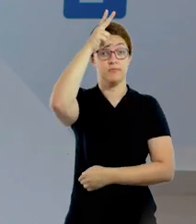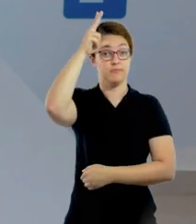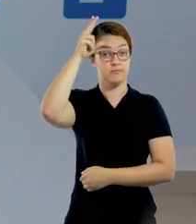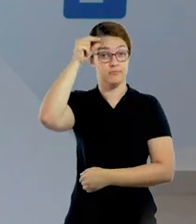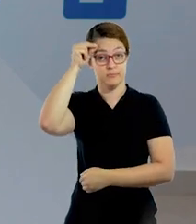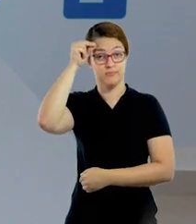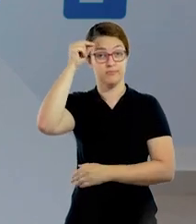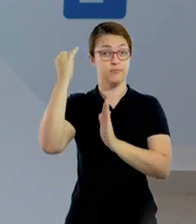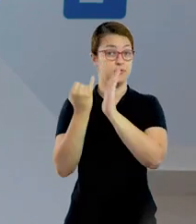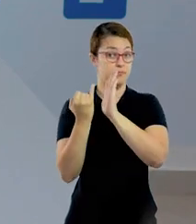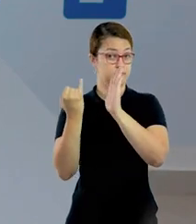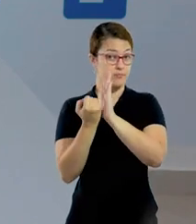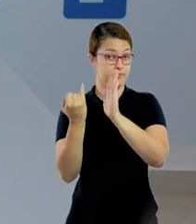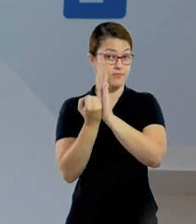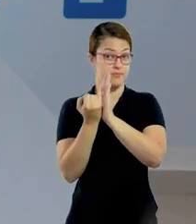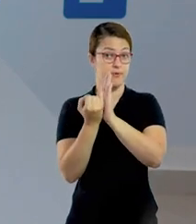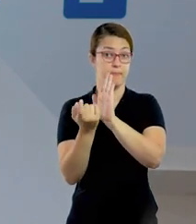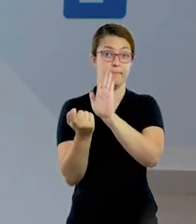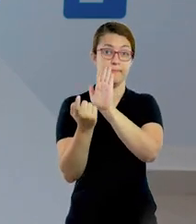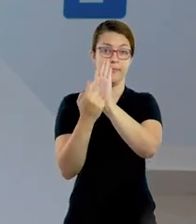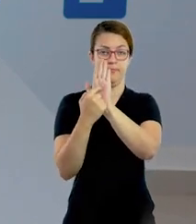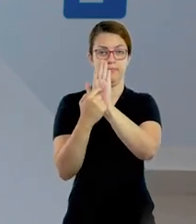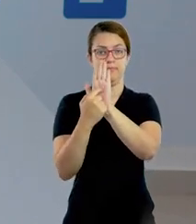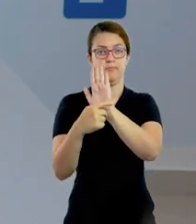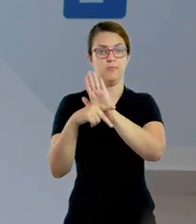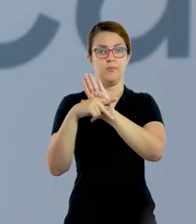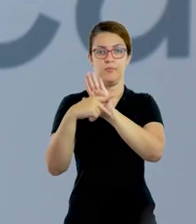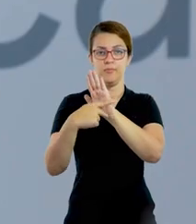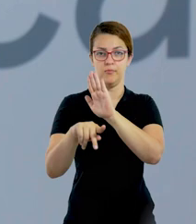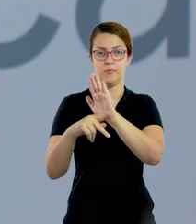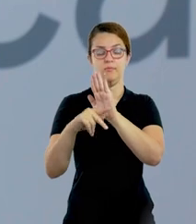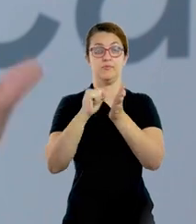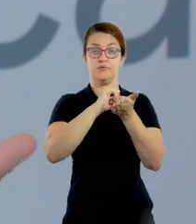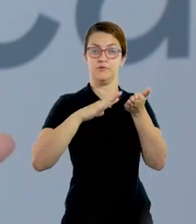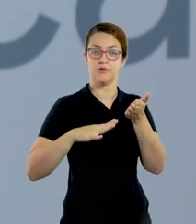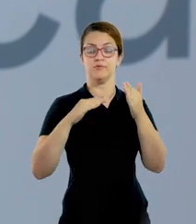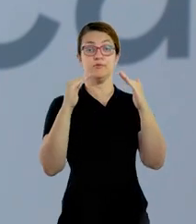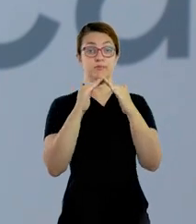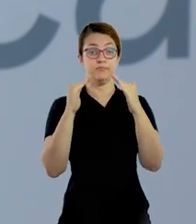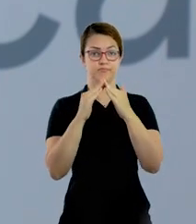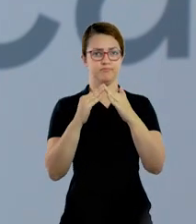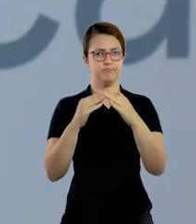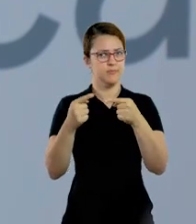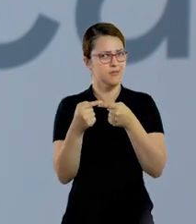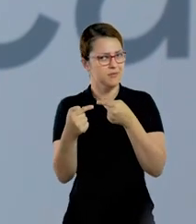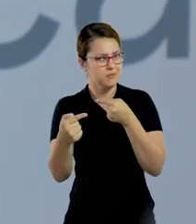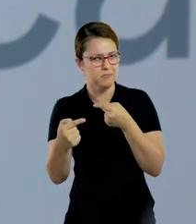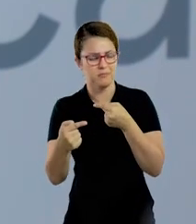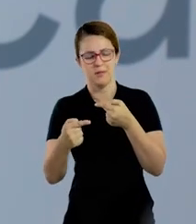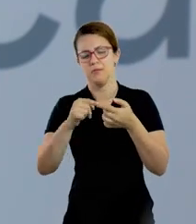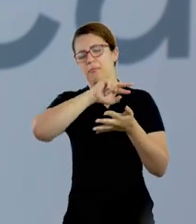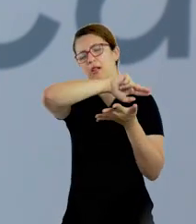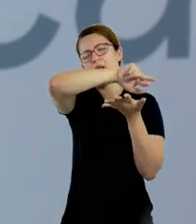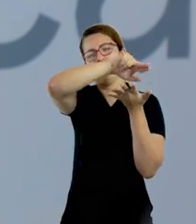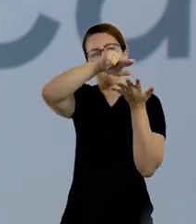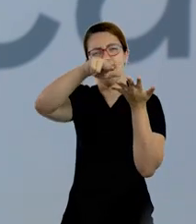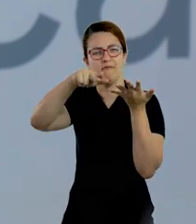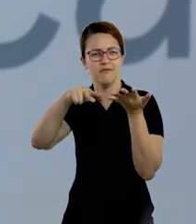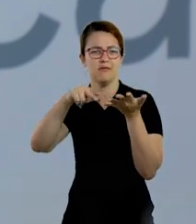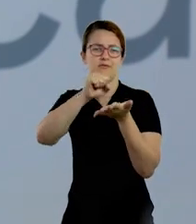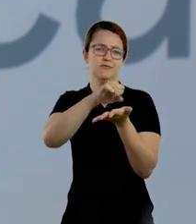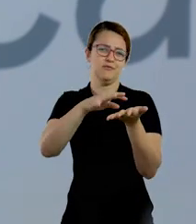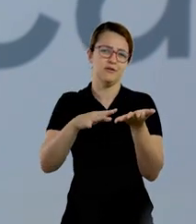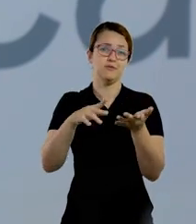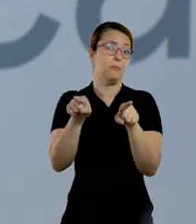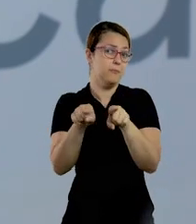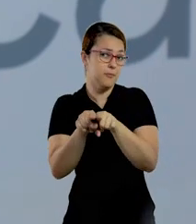de Itapevi e clicar no link Lição de Casa. Essa semana nós temos várias atividades com brincadeiras